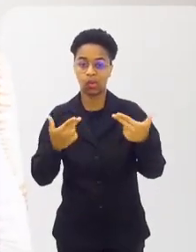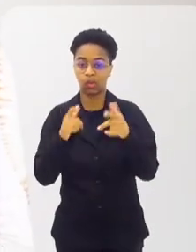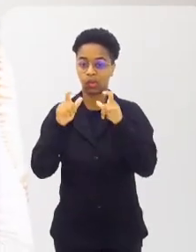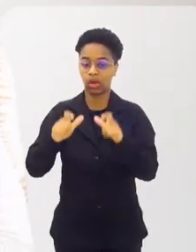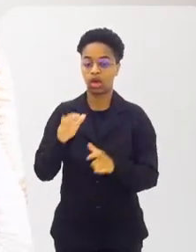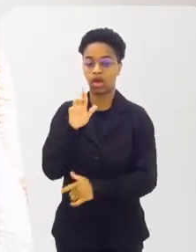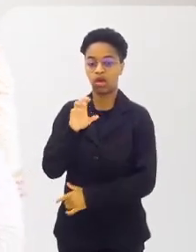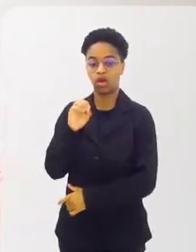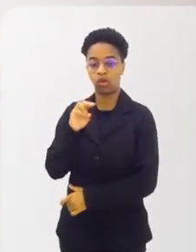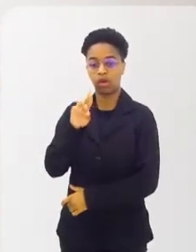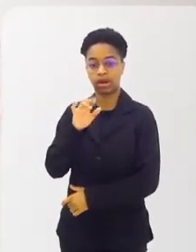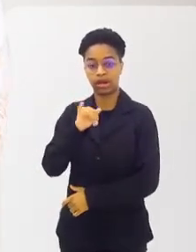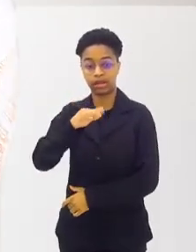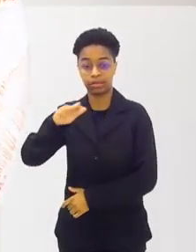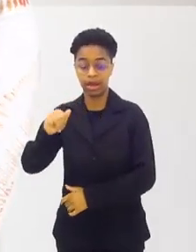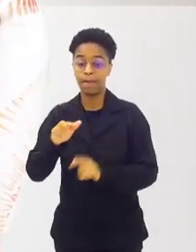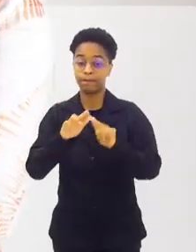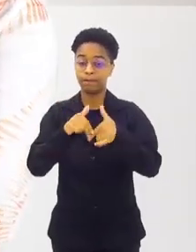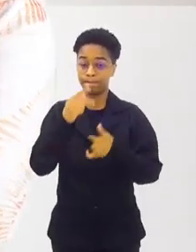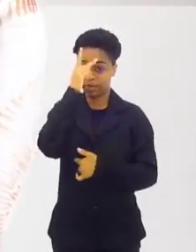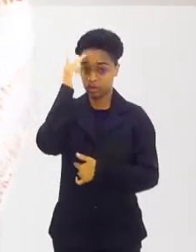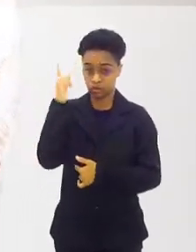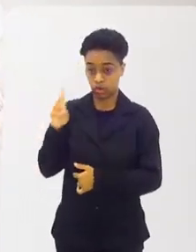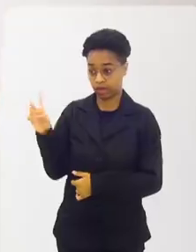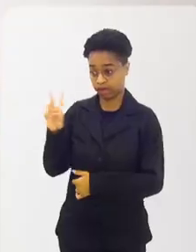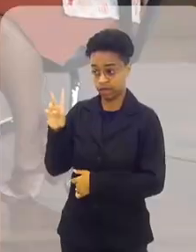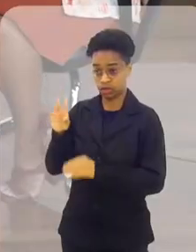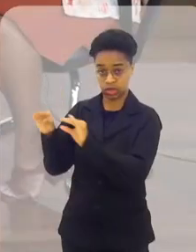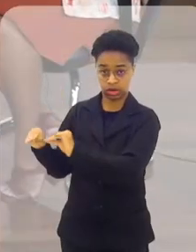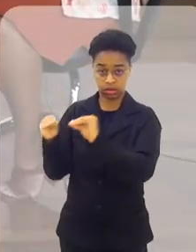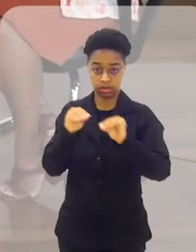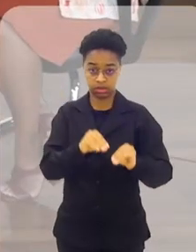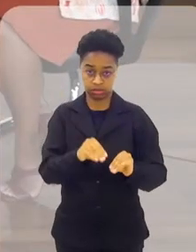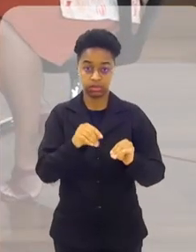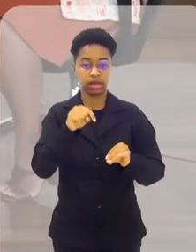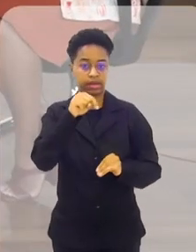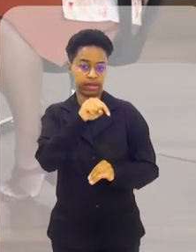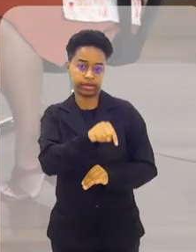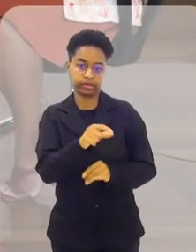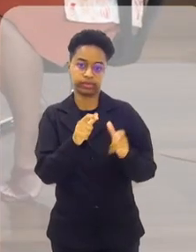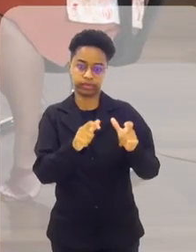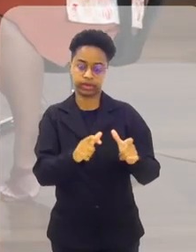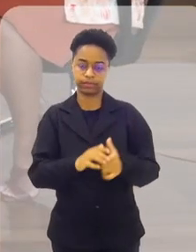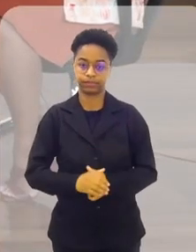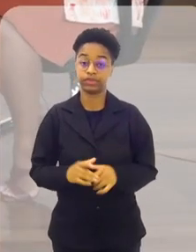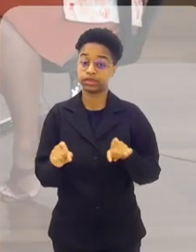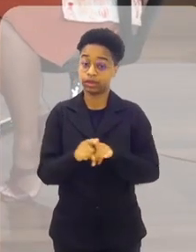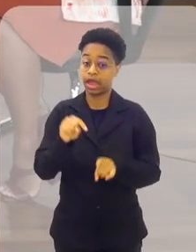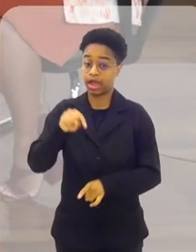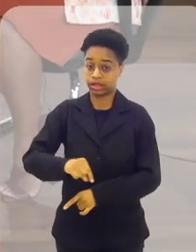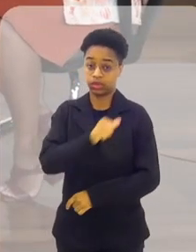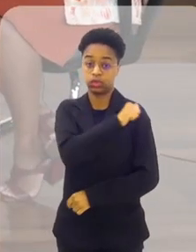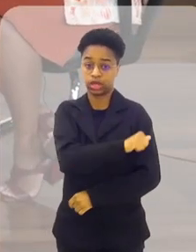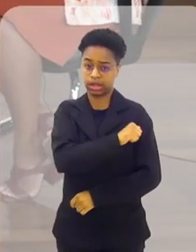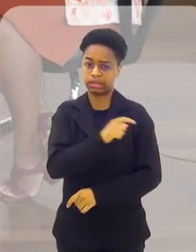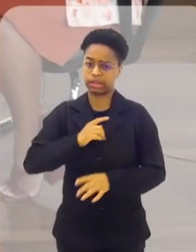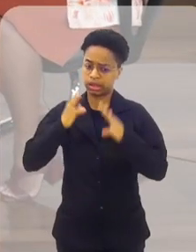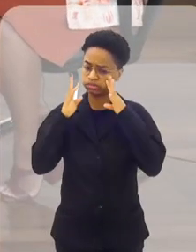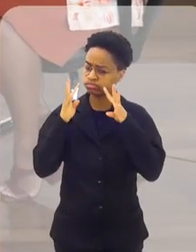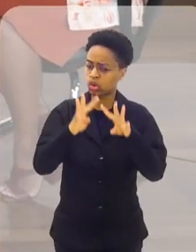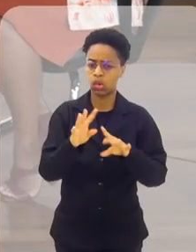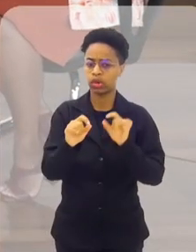Roraima, por exemplo, com muitos venezuelanos chegando ao Brasil por ali. A gente tem no Rio de Janeiro hoje também um